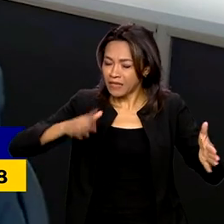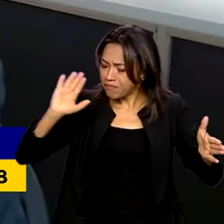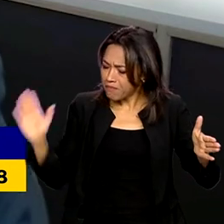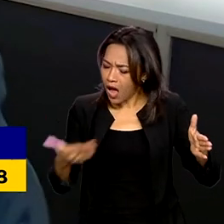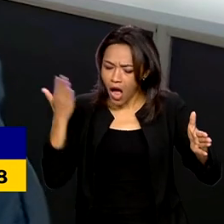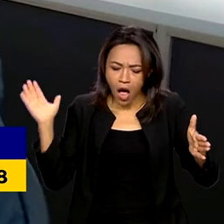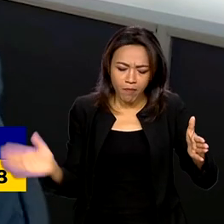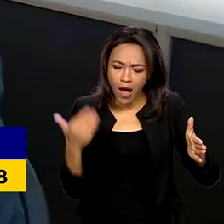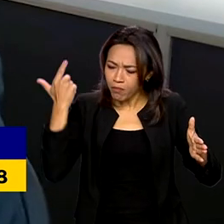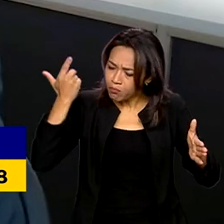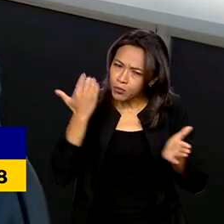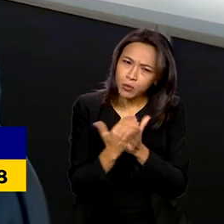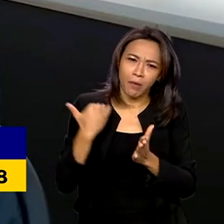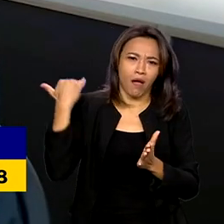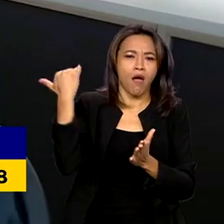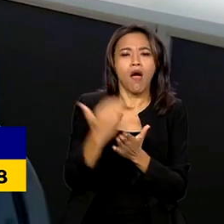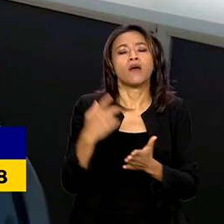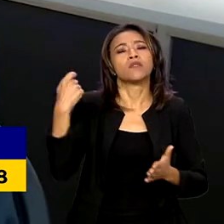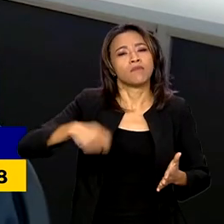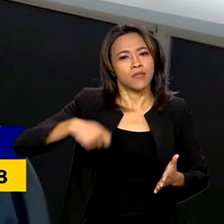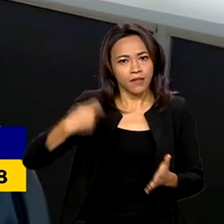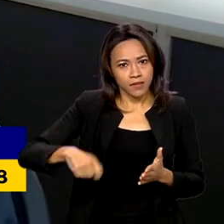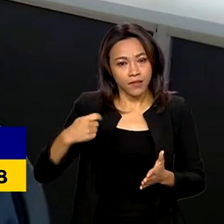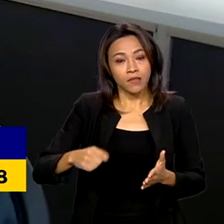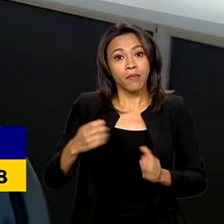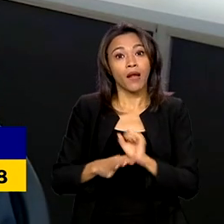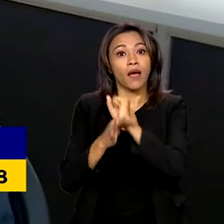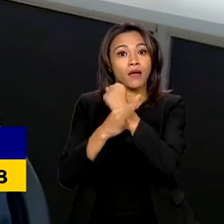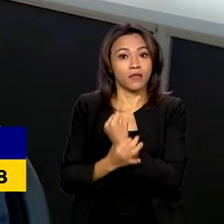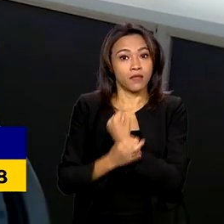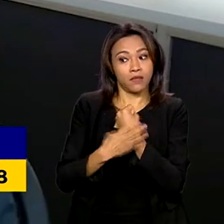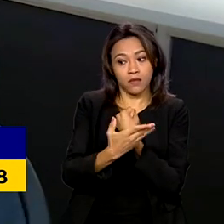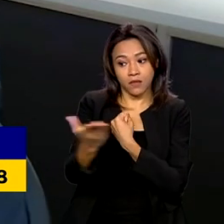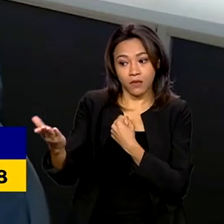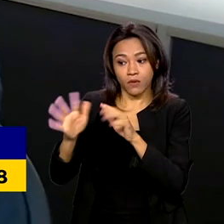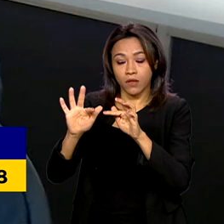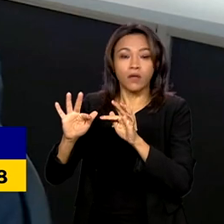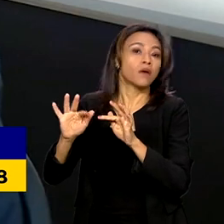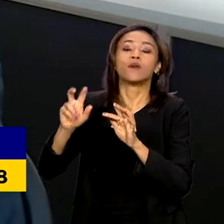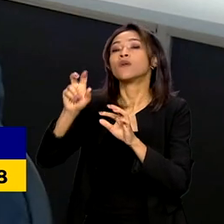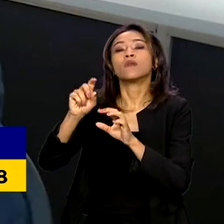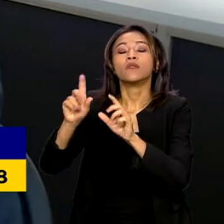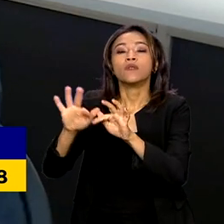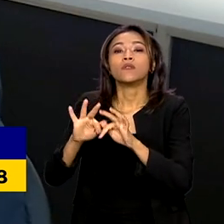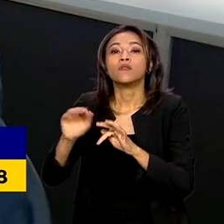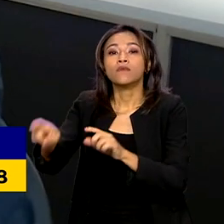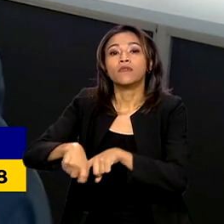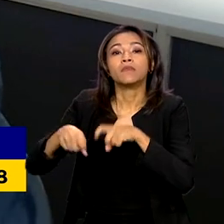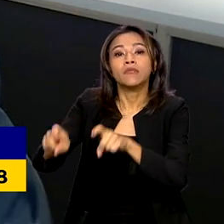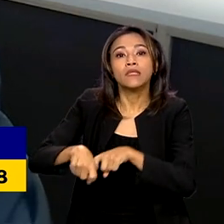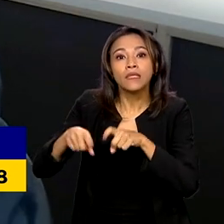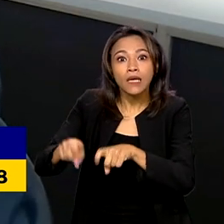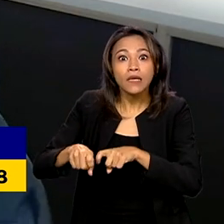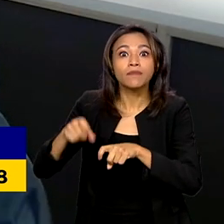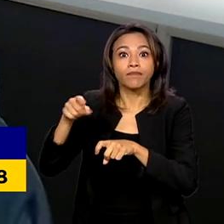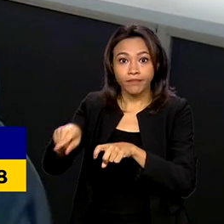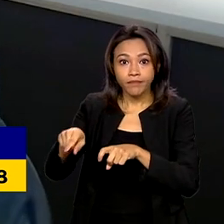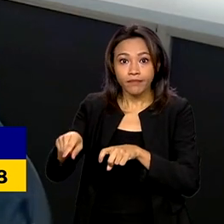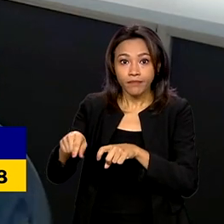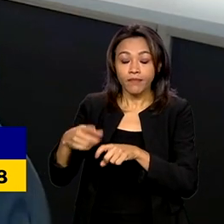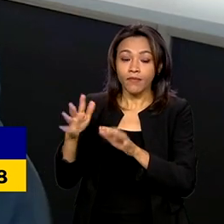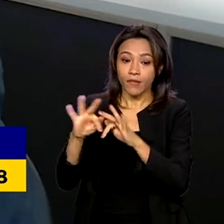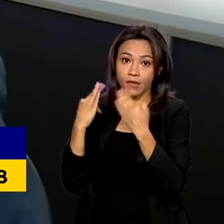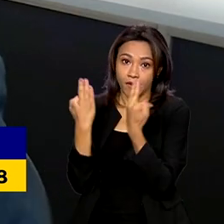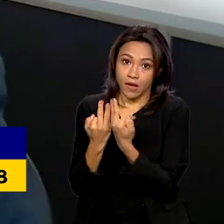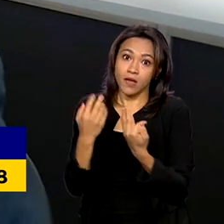e para isso, nós temos que garantir para o agricultor familiar que ele terá viabilidade econômica. Todos e todas que optarem em produzir